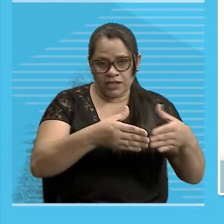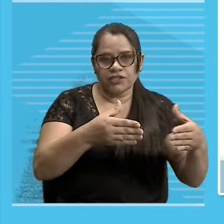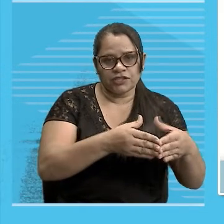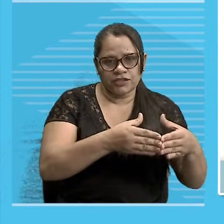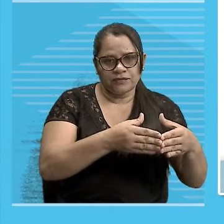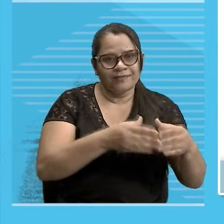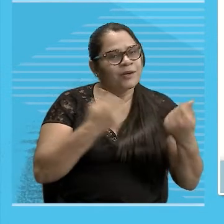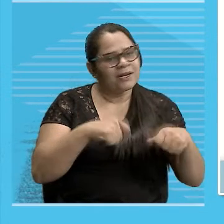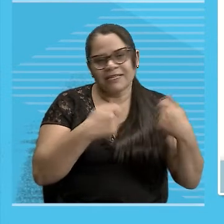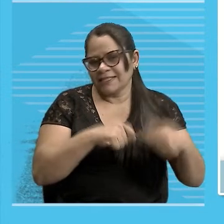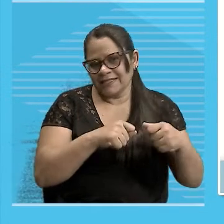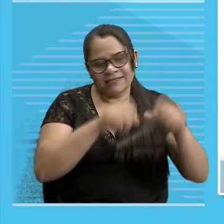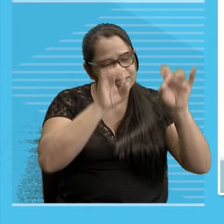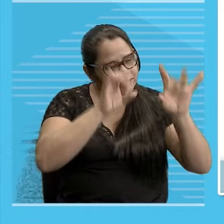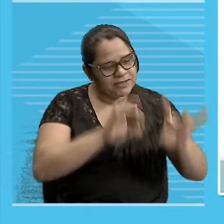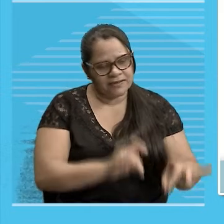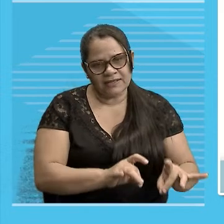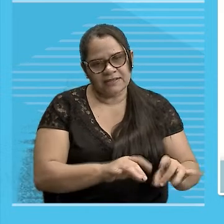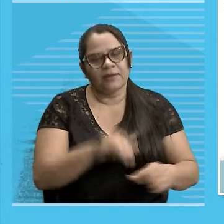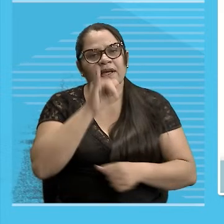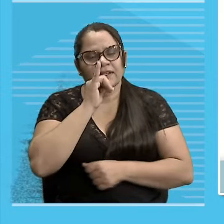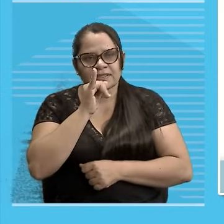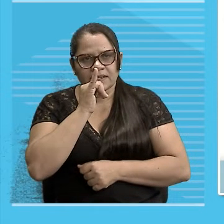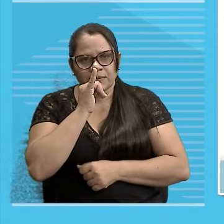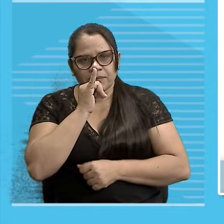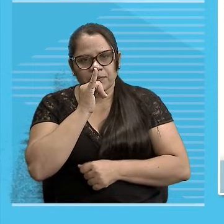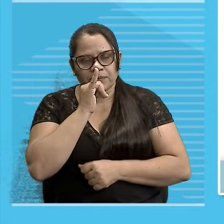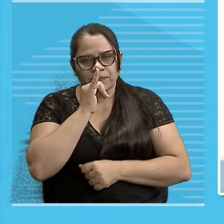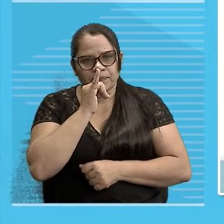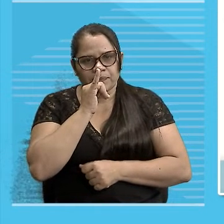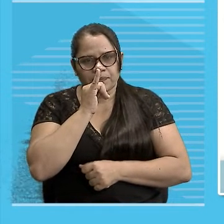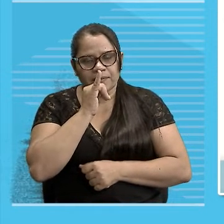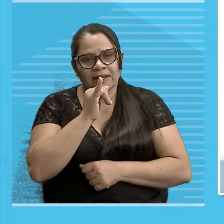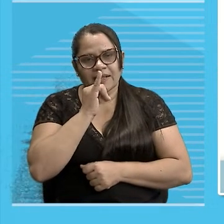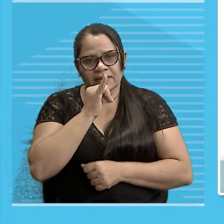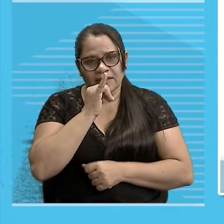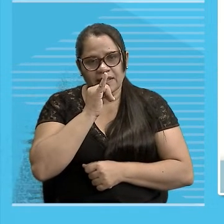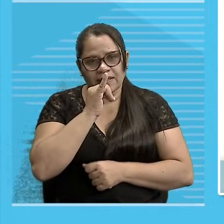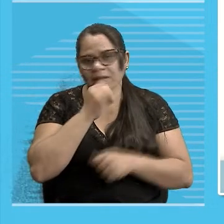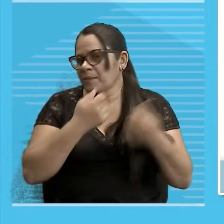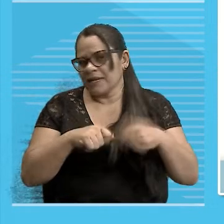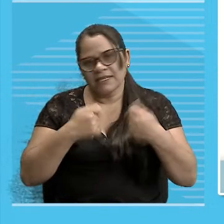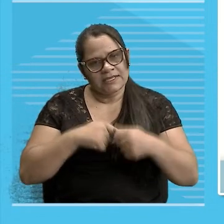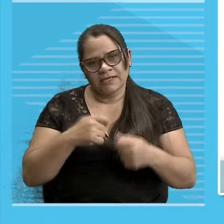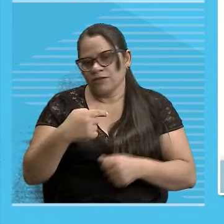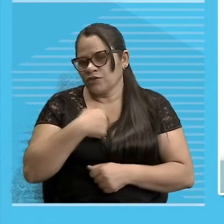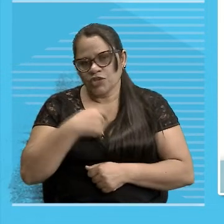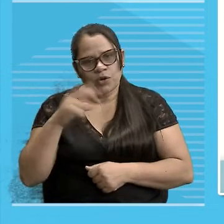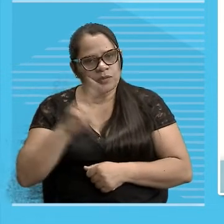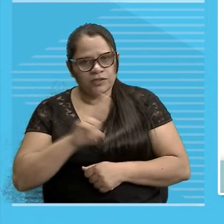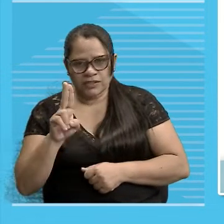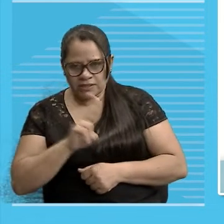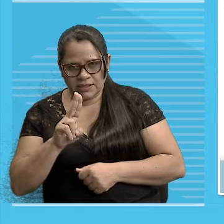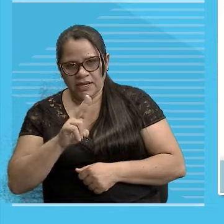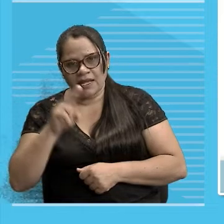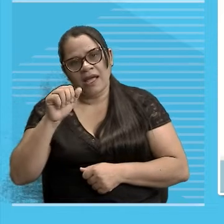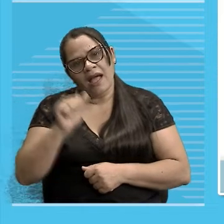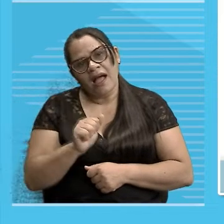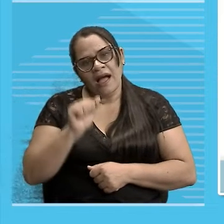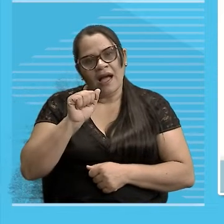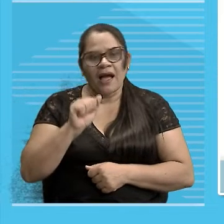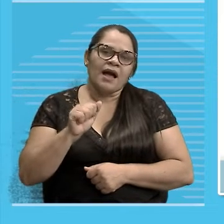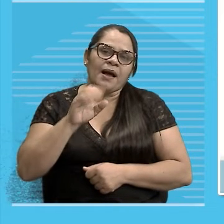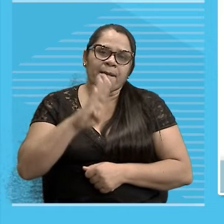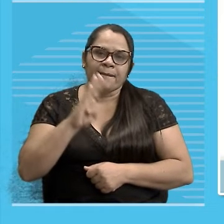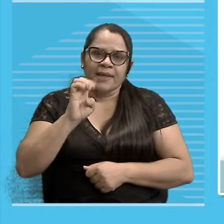especificação Por exemplo Eu não preciso dizer Que um enxame É de abelhas Né A não ser que você